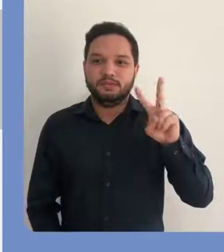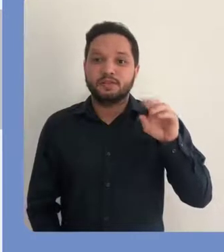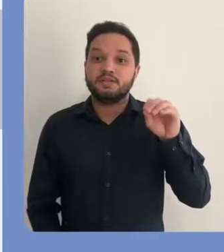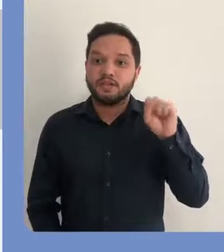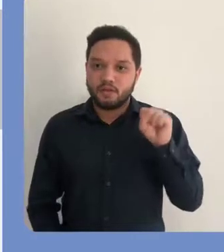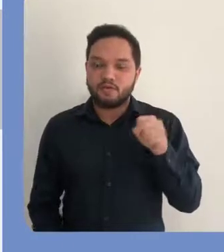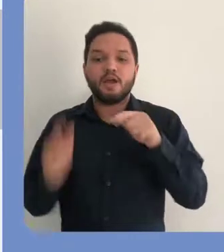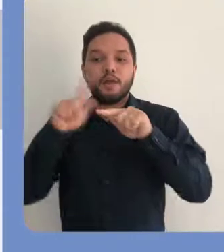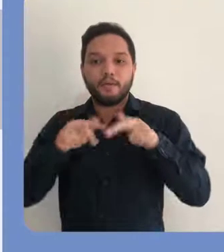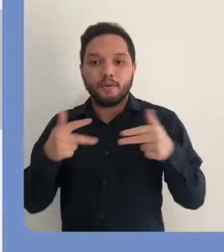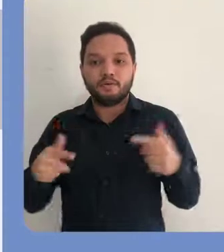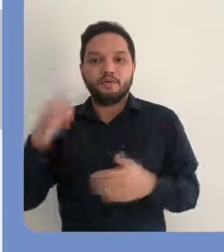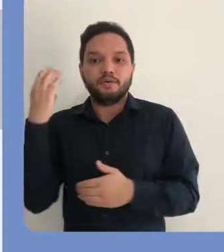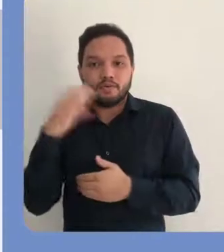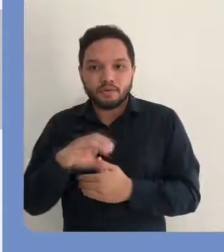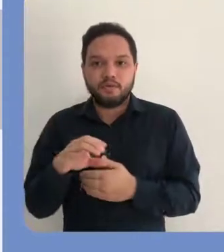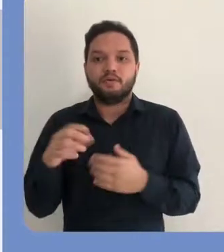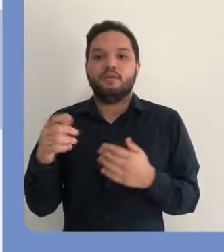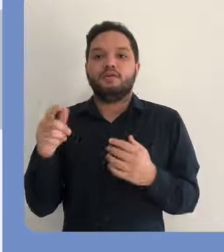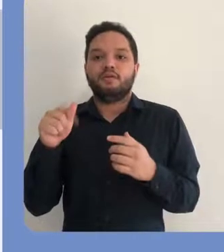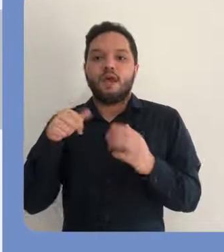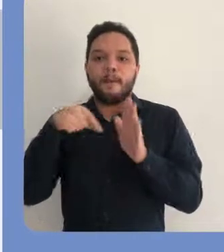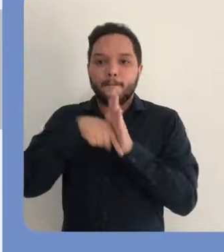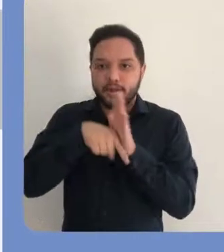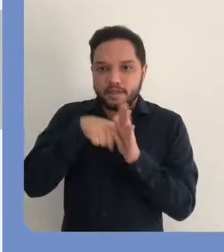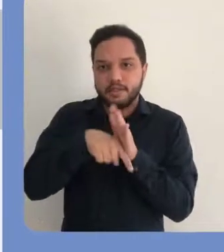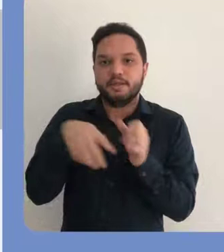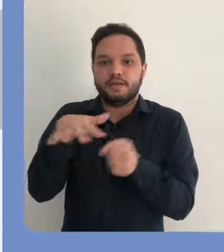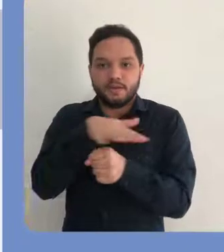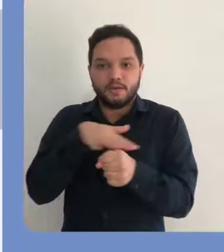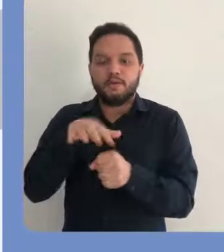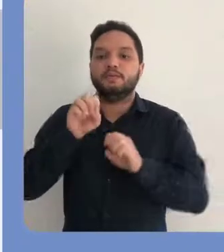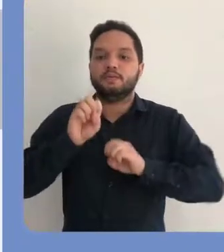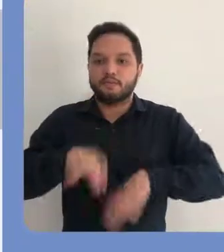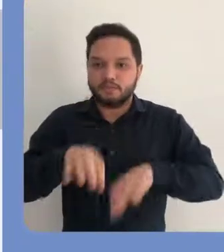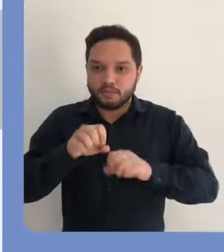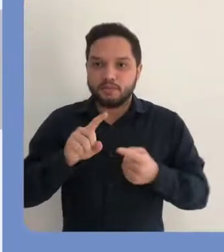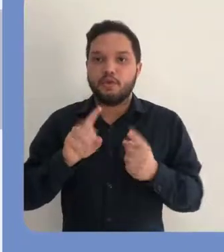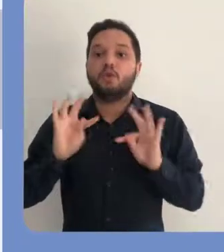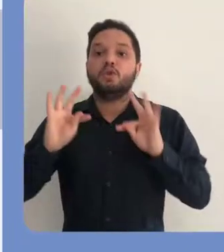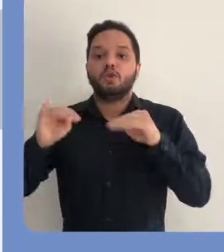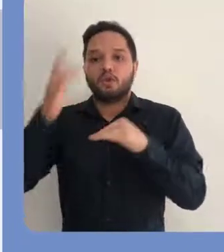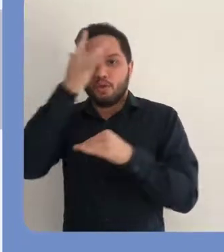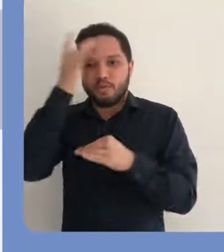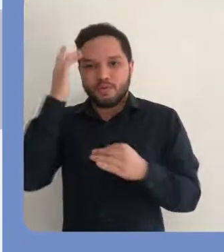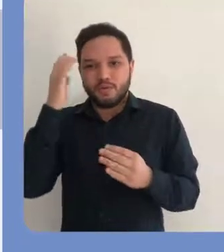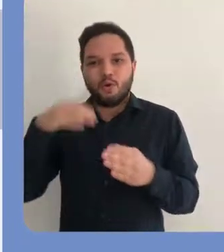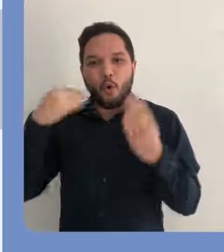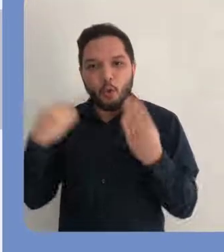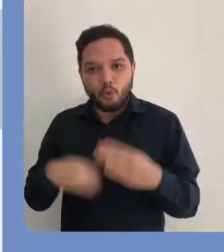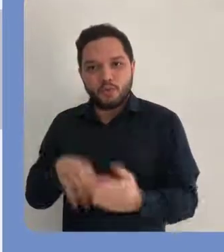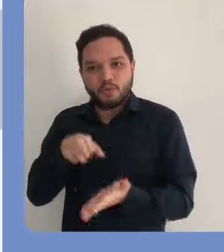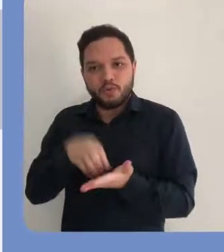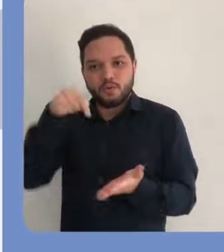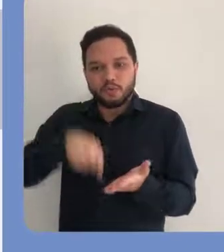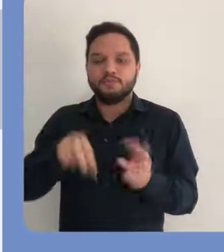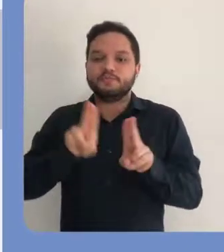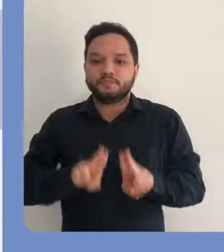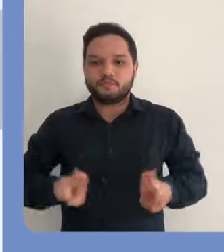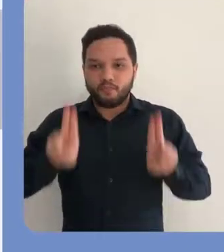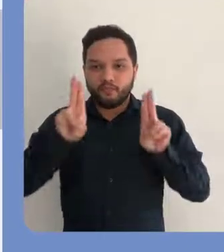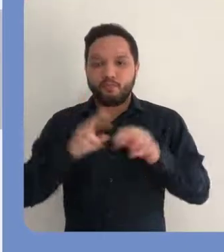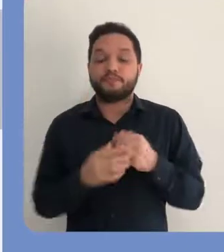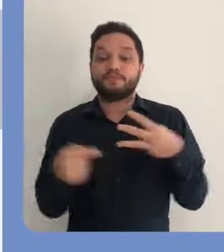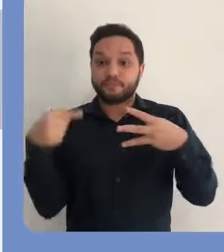A comunidade acervos, ela se destina, então, ao depósito de materiais associados a ensino, pesquisa e extensão por